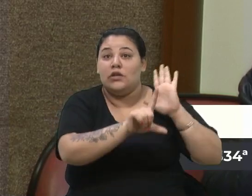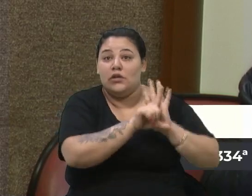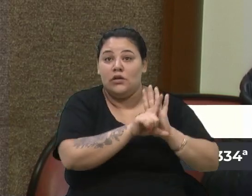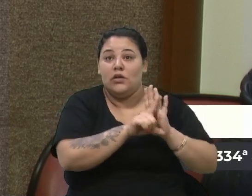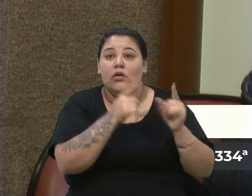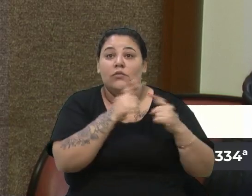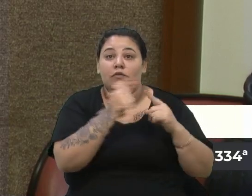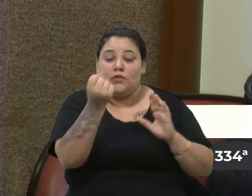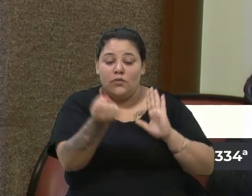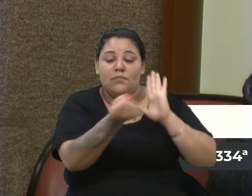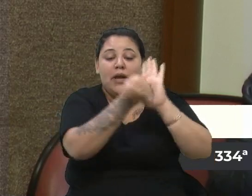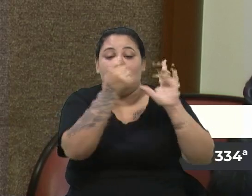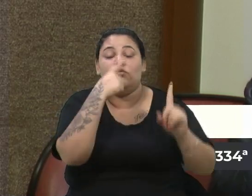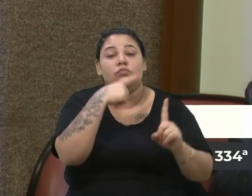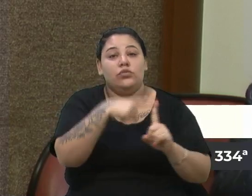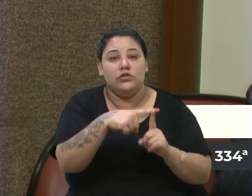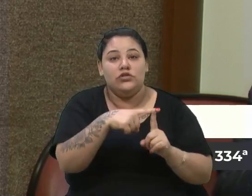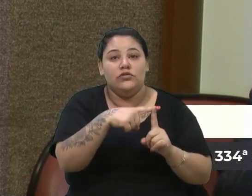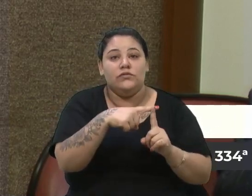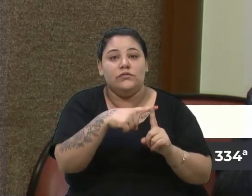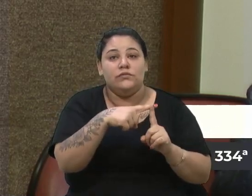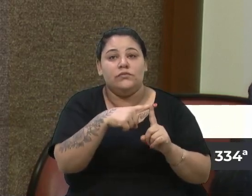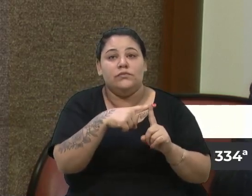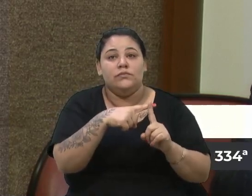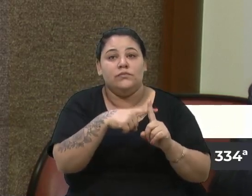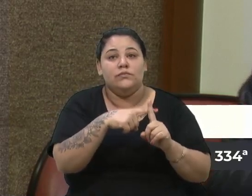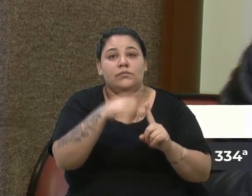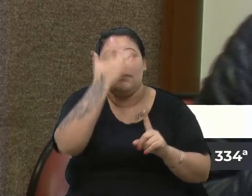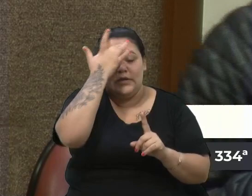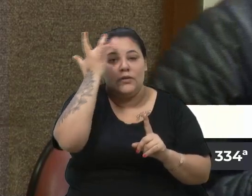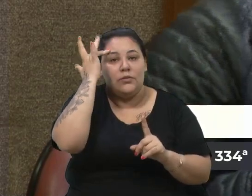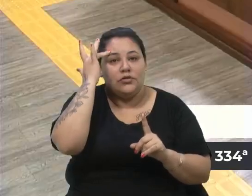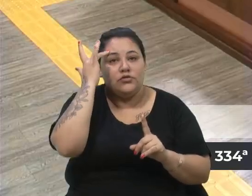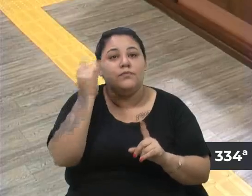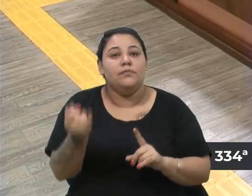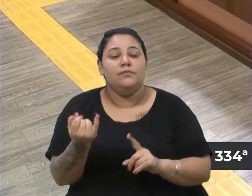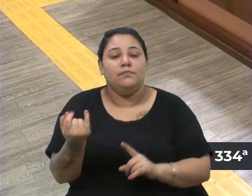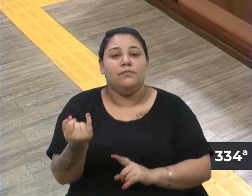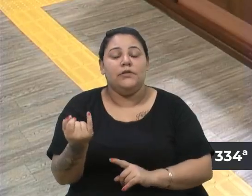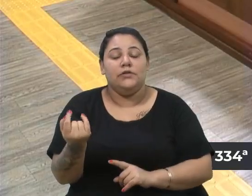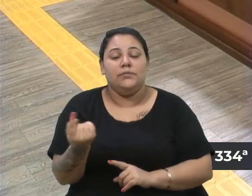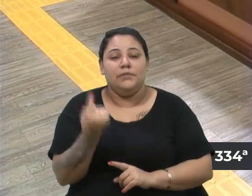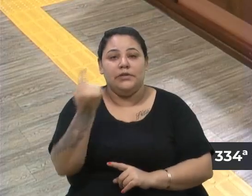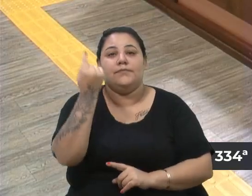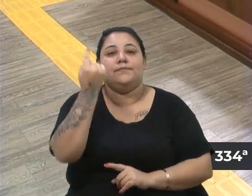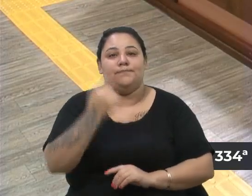impacto extremamente positivo, inclusive, mentalmente, na população. Obrigado, Rafael Bueno.